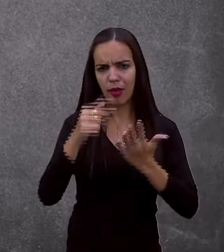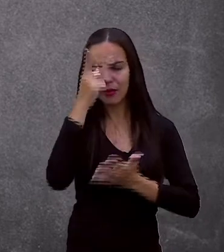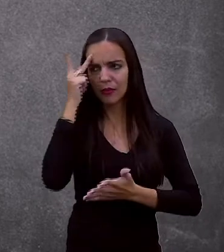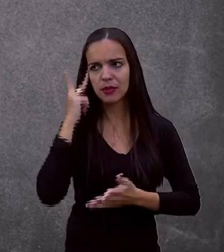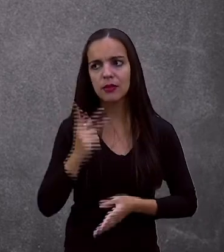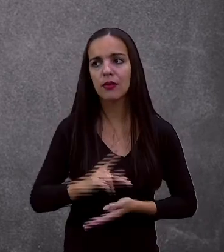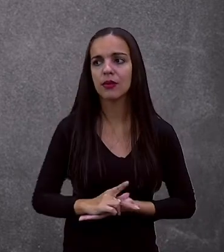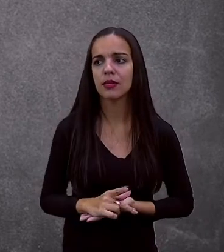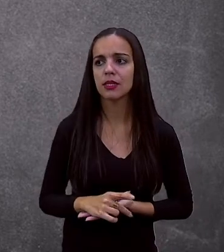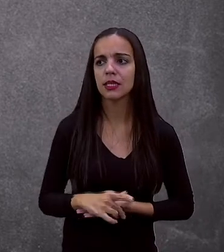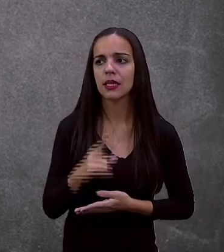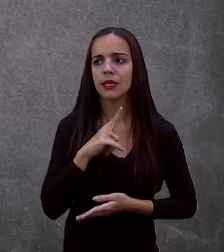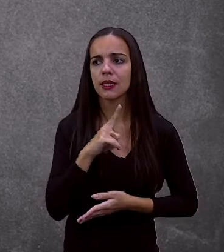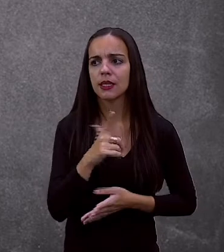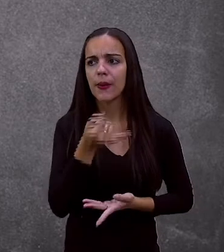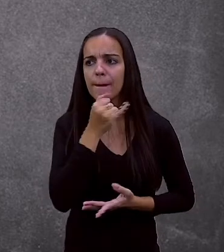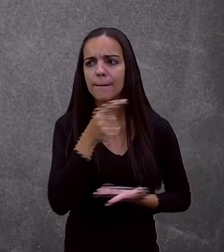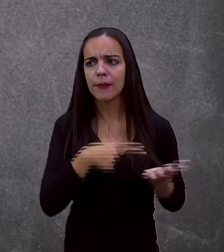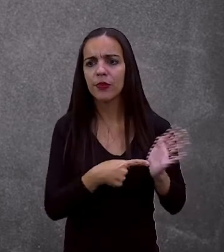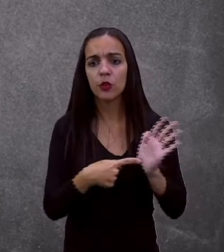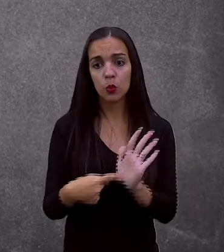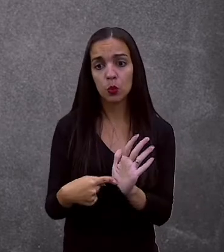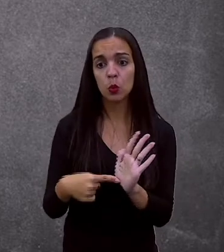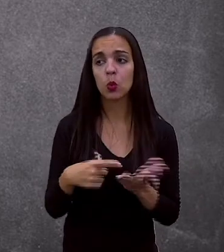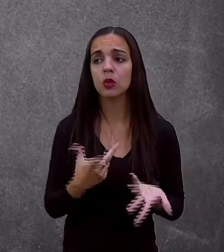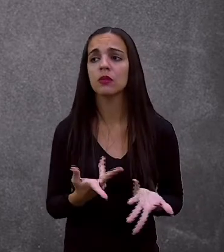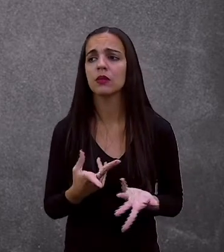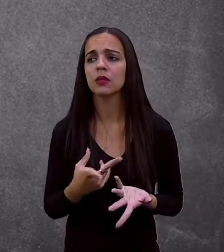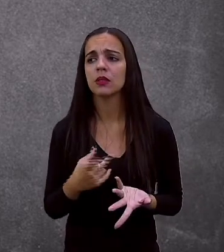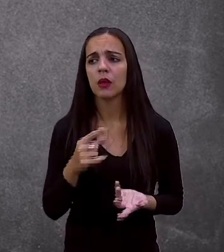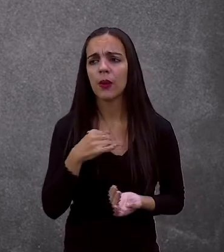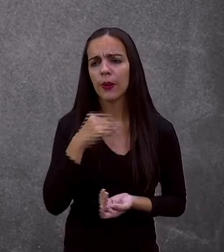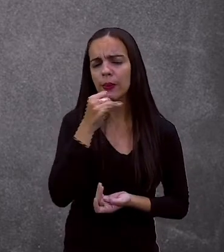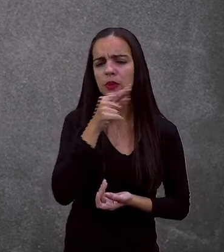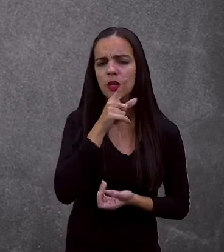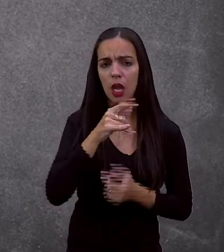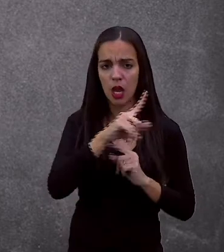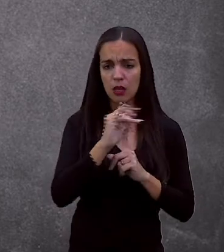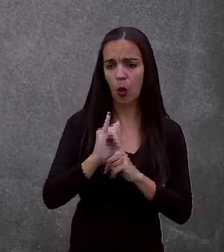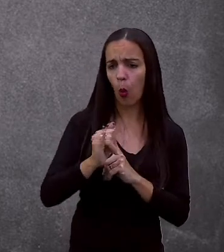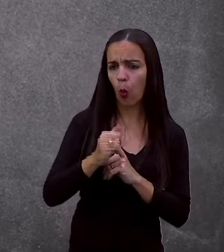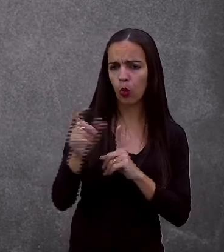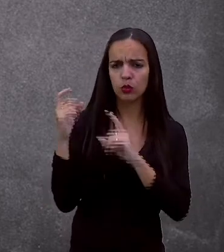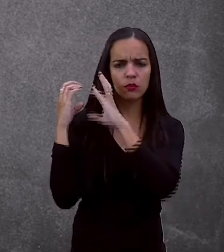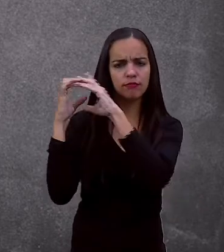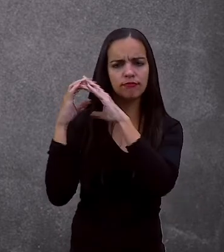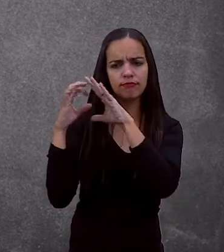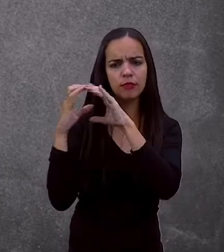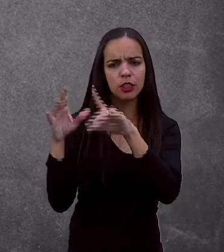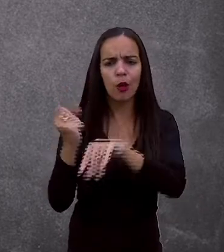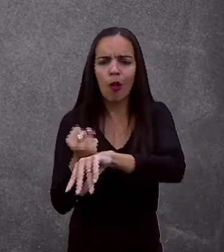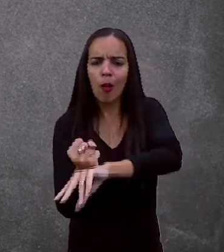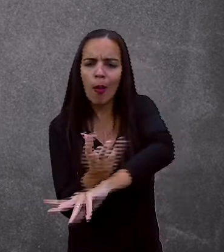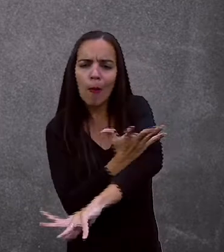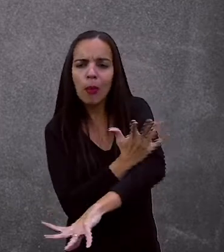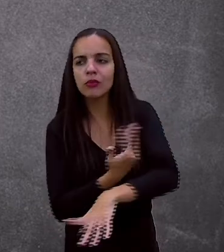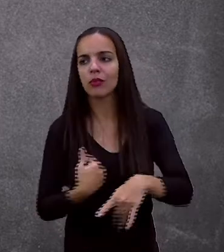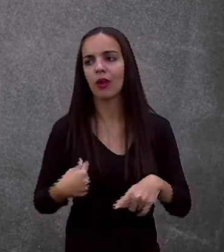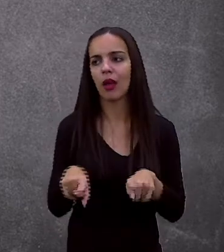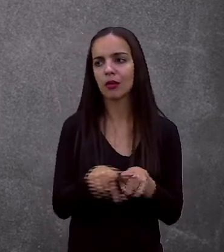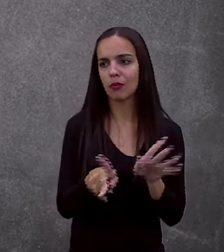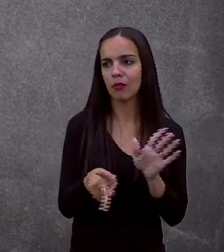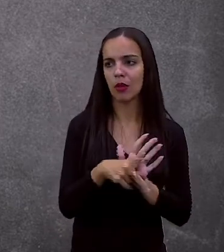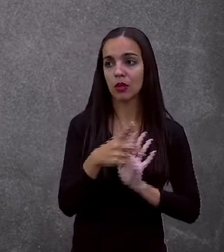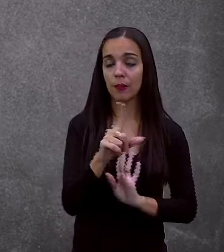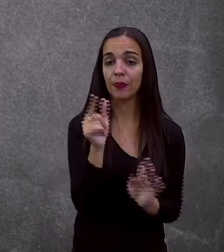eu ter encontrado uma maior quantidade de contos psicológicos escritos por eles. E falando